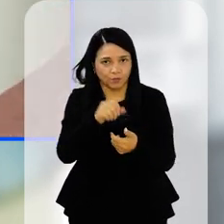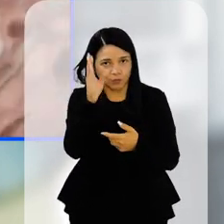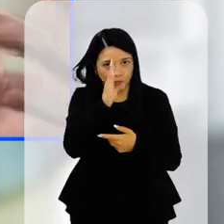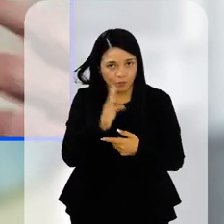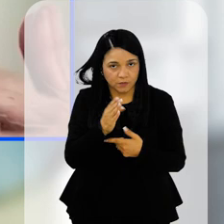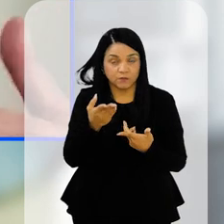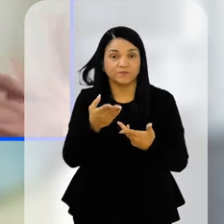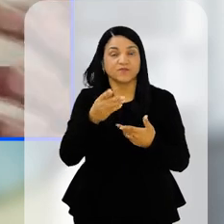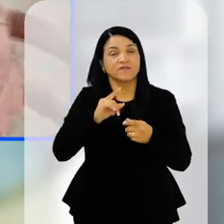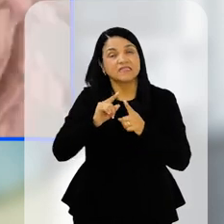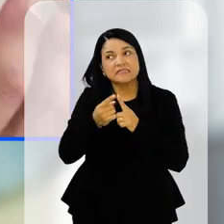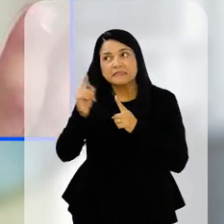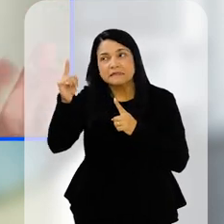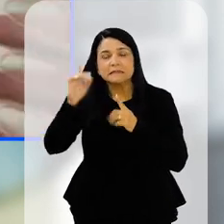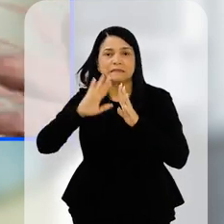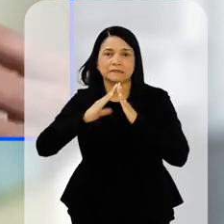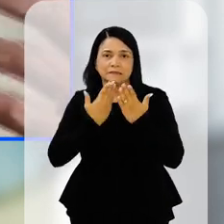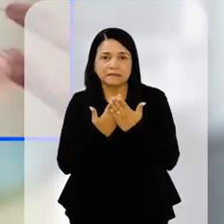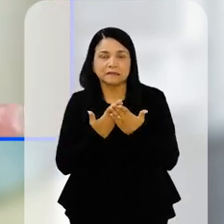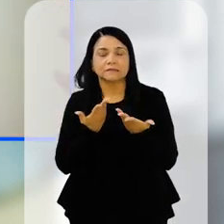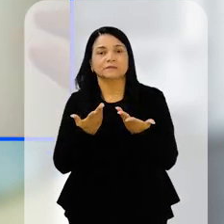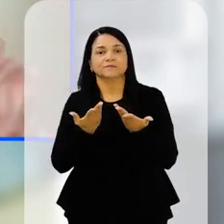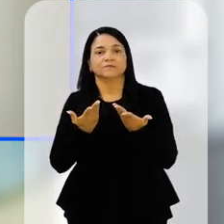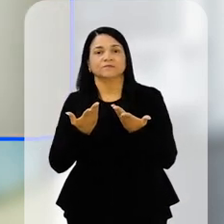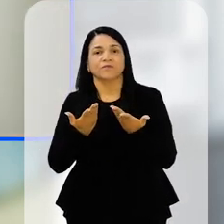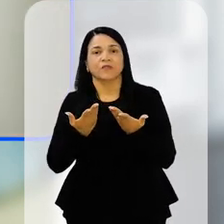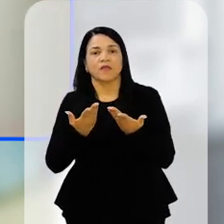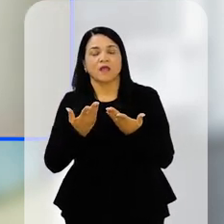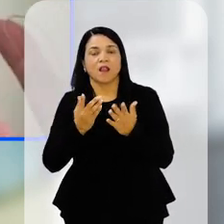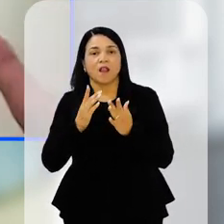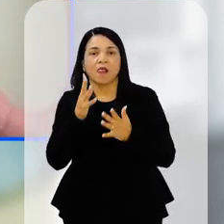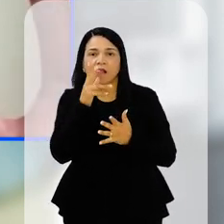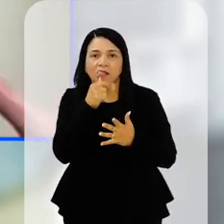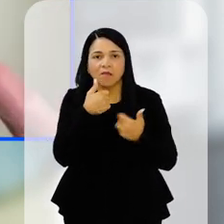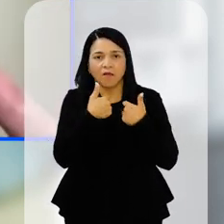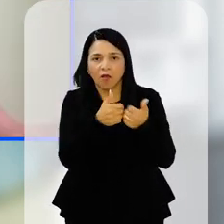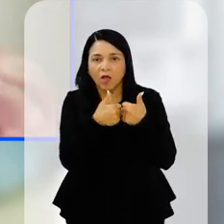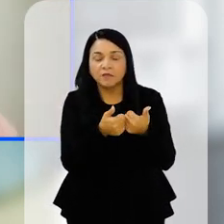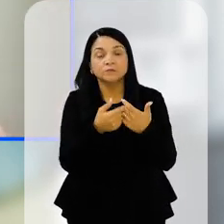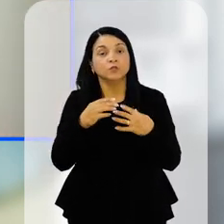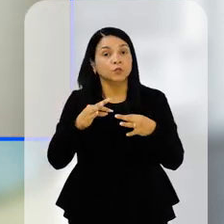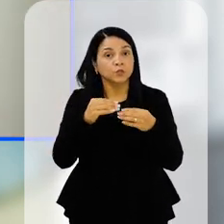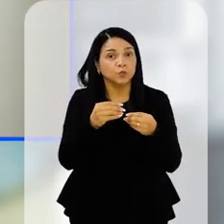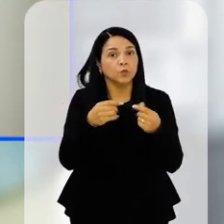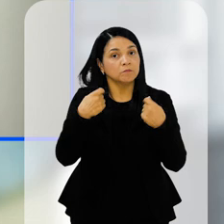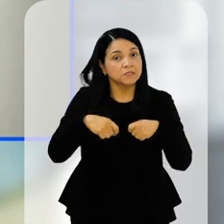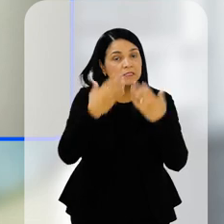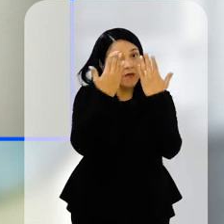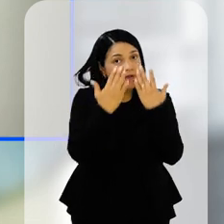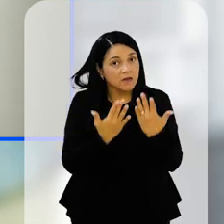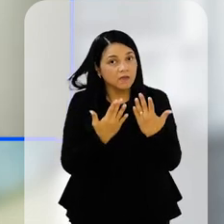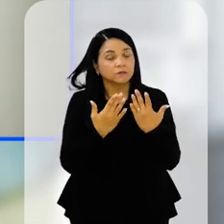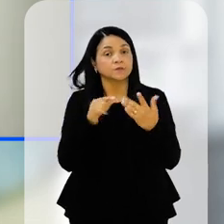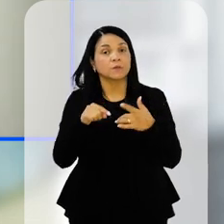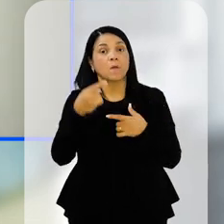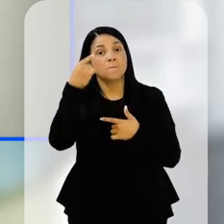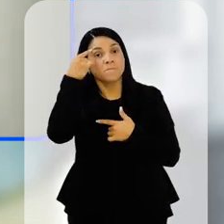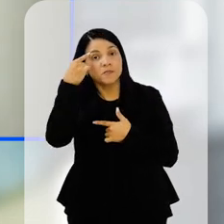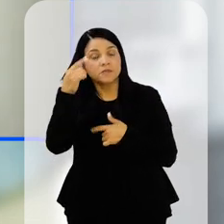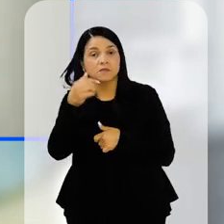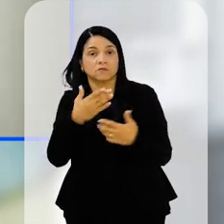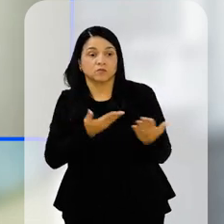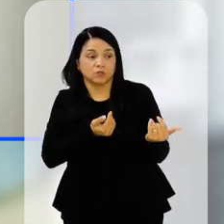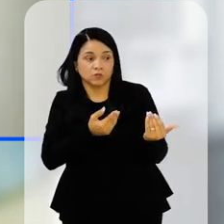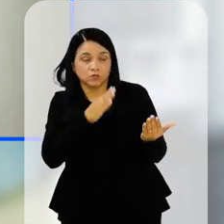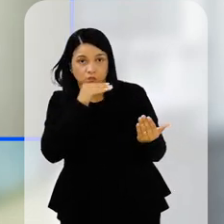estudam longe ou que dependem de transportes públicos que são lentos ou que se atrasam, então tudo isso tem que ser levado em consideração. Também a gente tem que pensar que